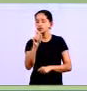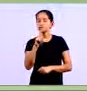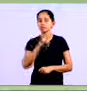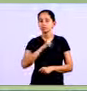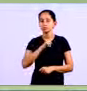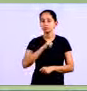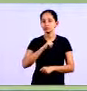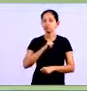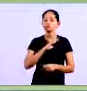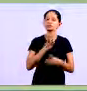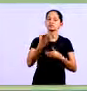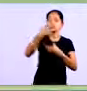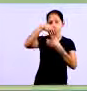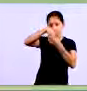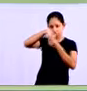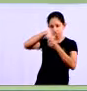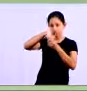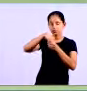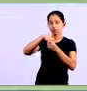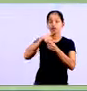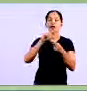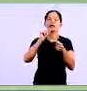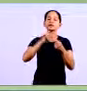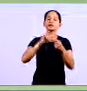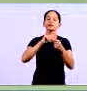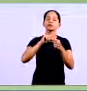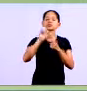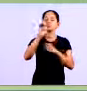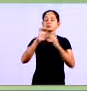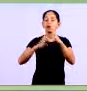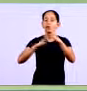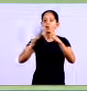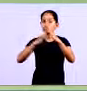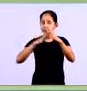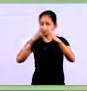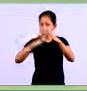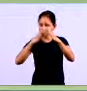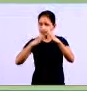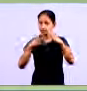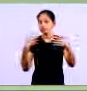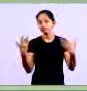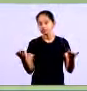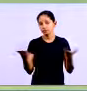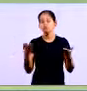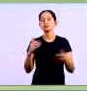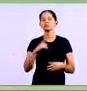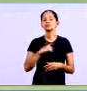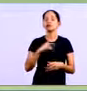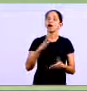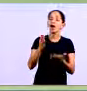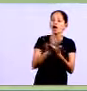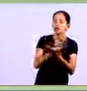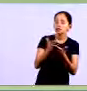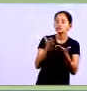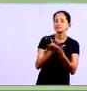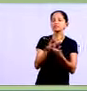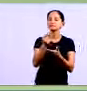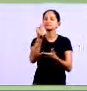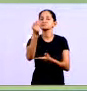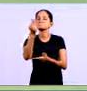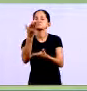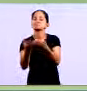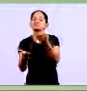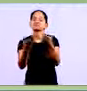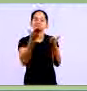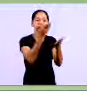você tem dentro da sua empresa sujeita a empresa a desclassificação pelos órgãos competentes das despesas com depreciação por exemplo e